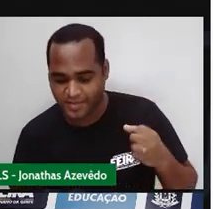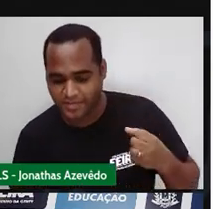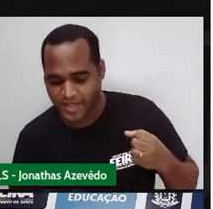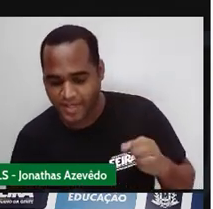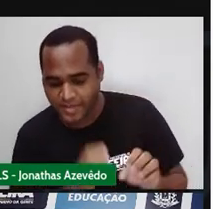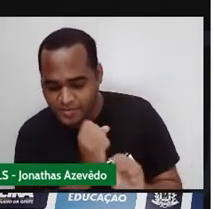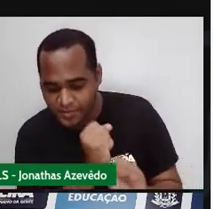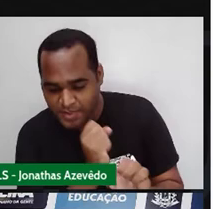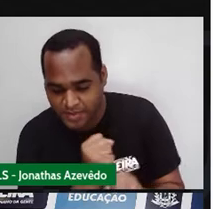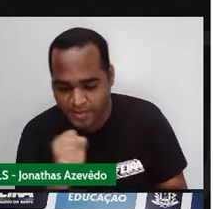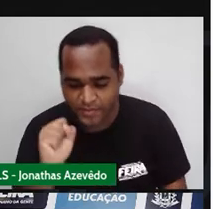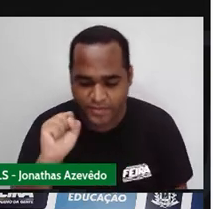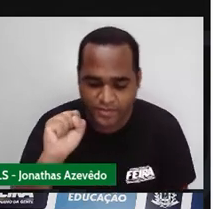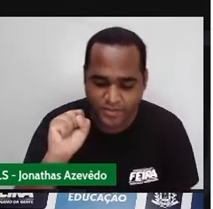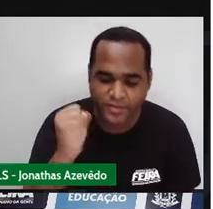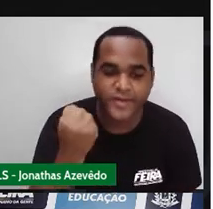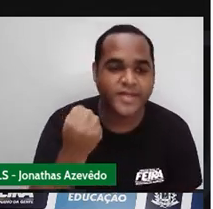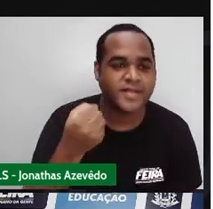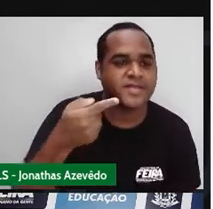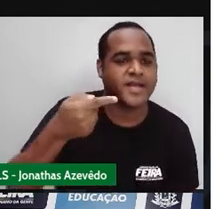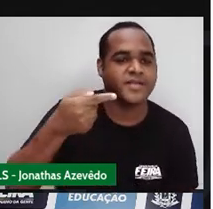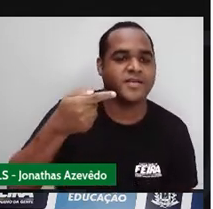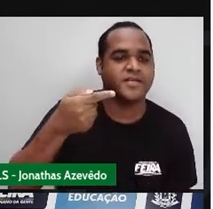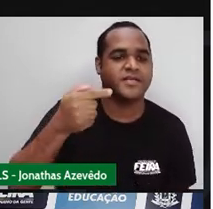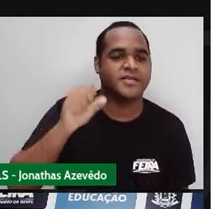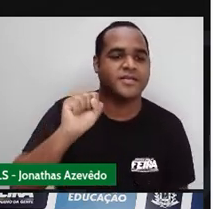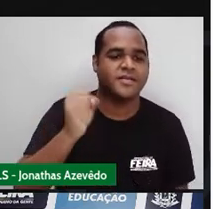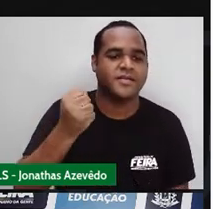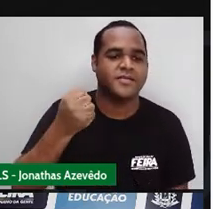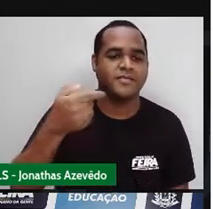A soma deu 87.